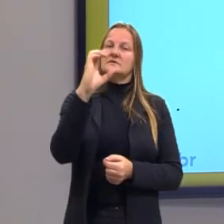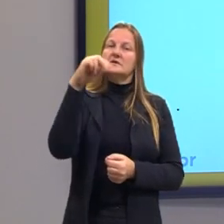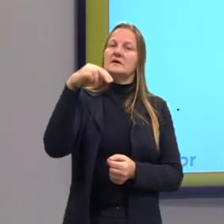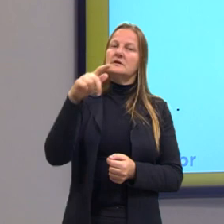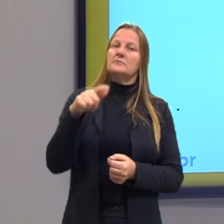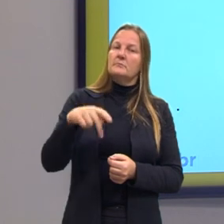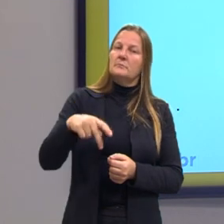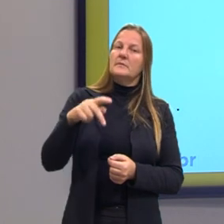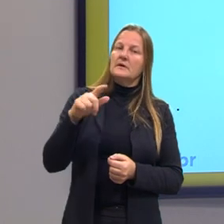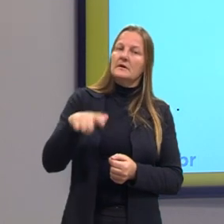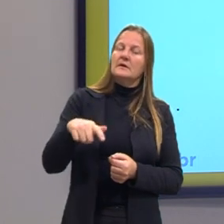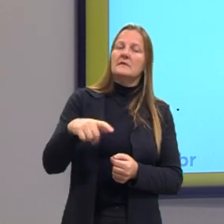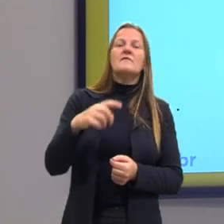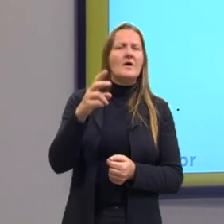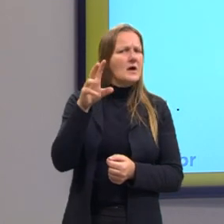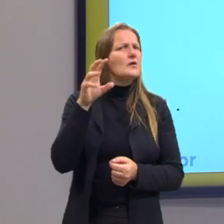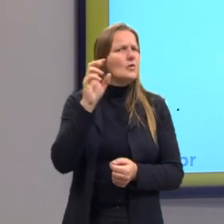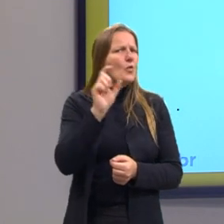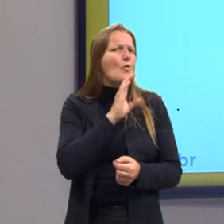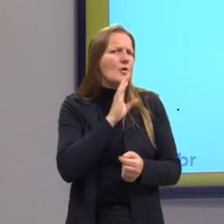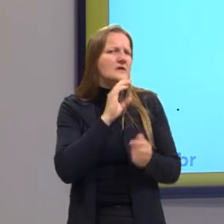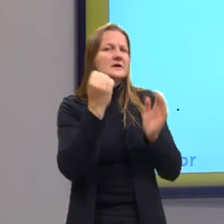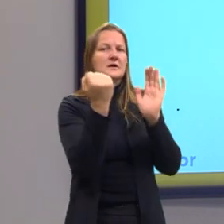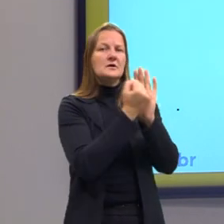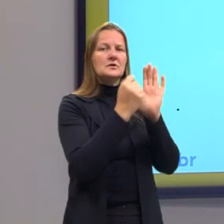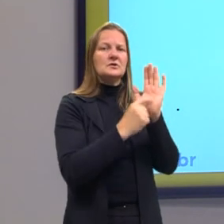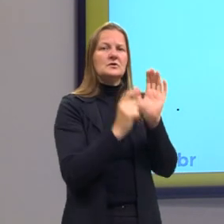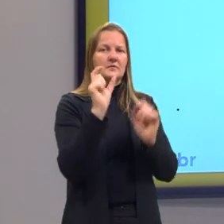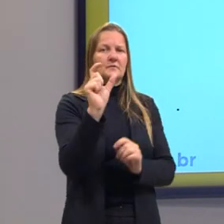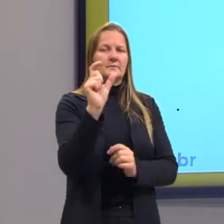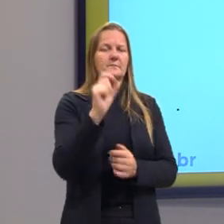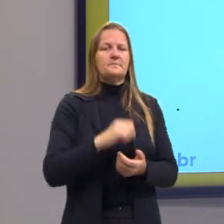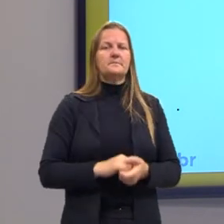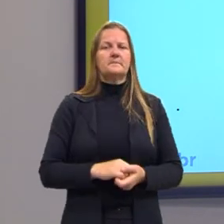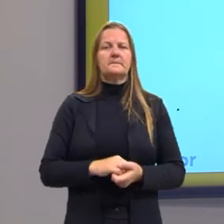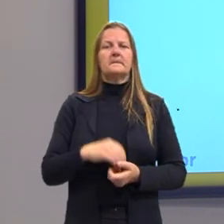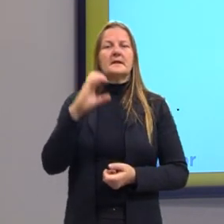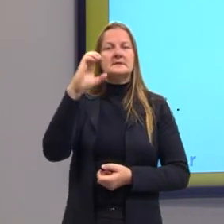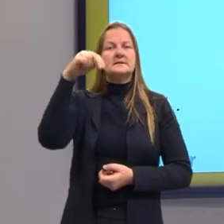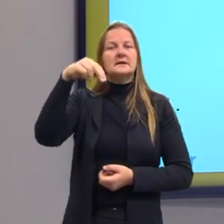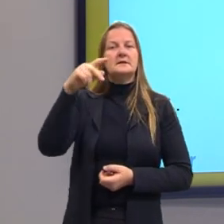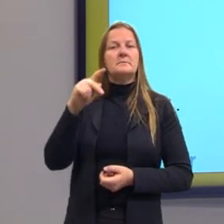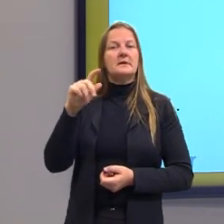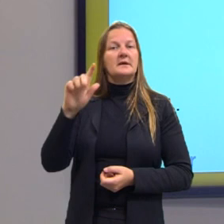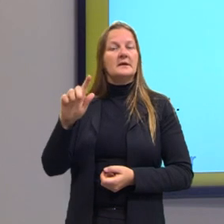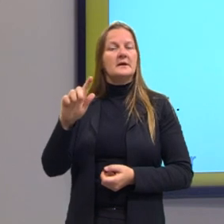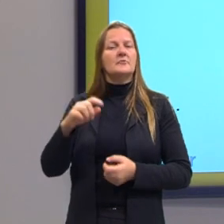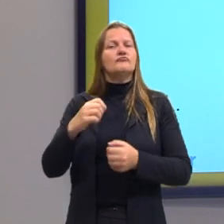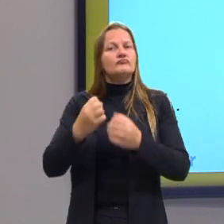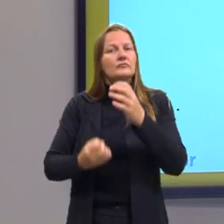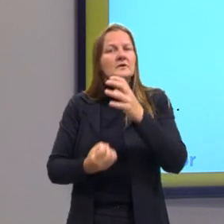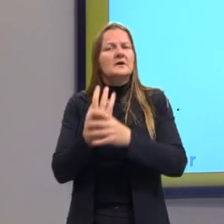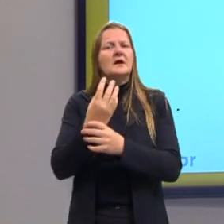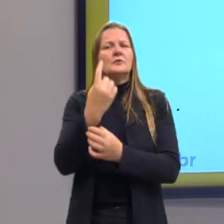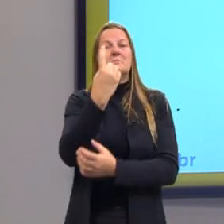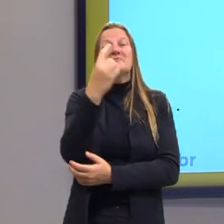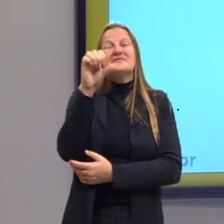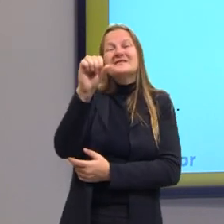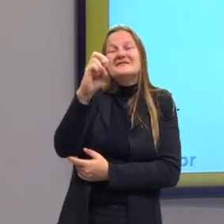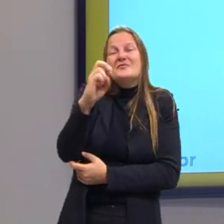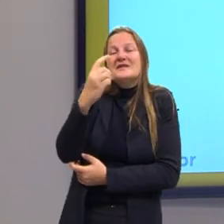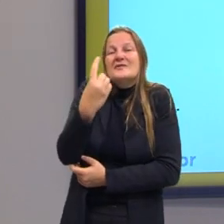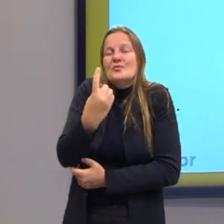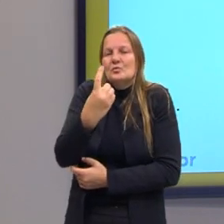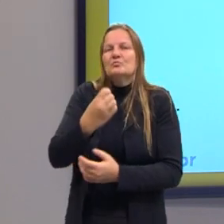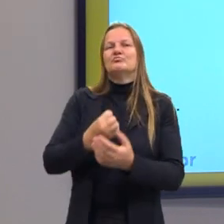pesquisa, vai ouvir muito, vai ter uma atuação nessa questão do CNPq criado tardiamente no Brasil. Então, o